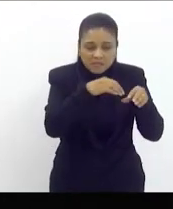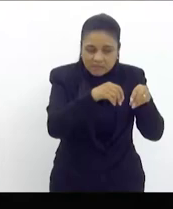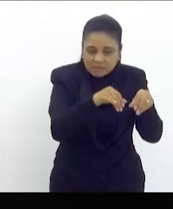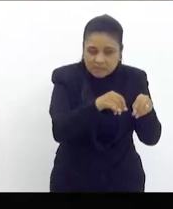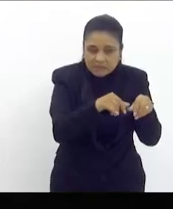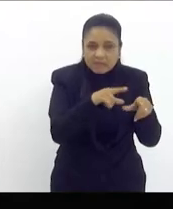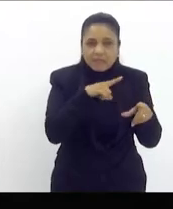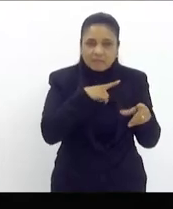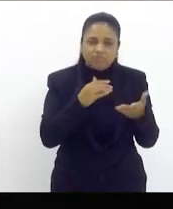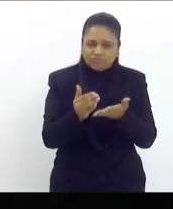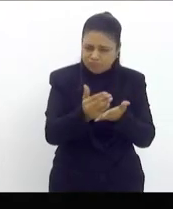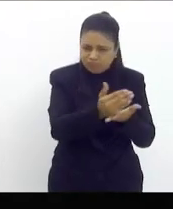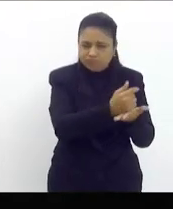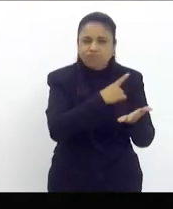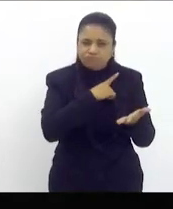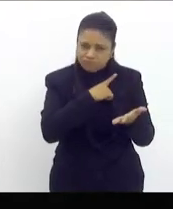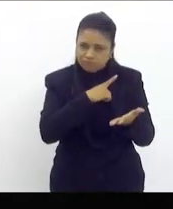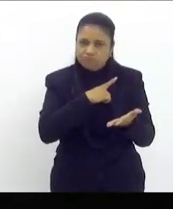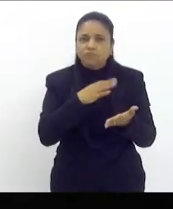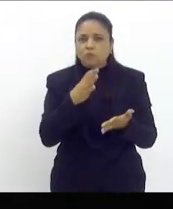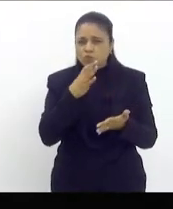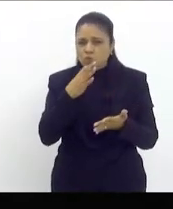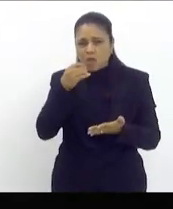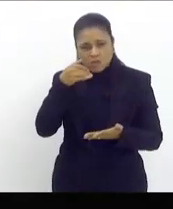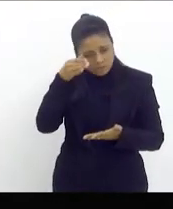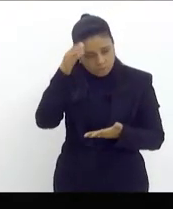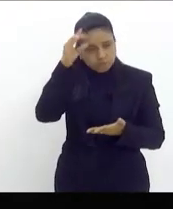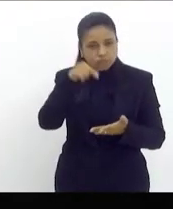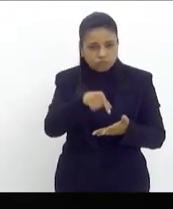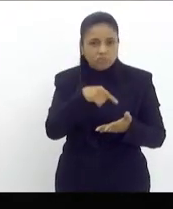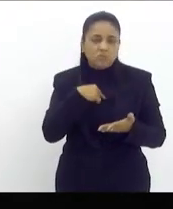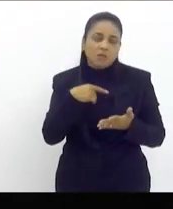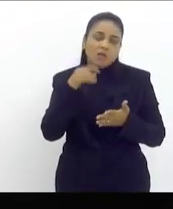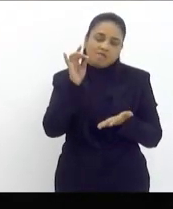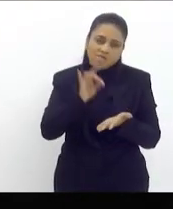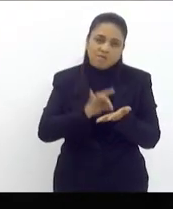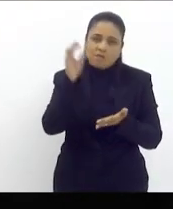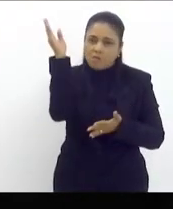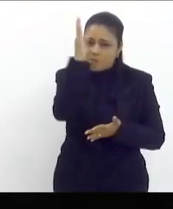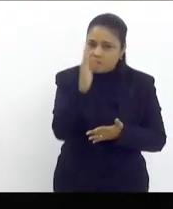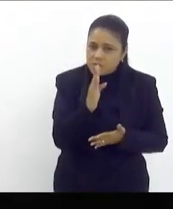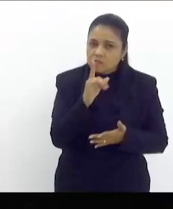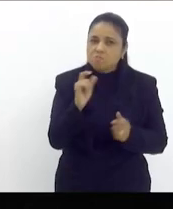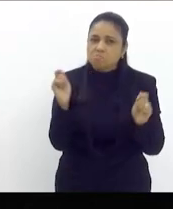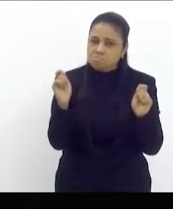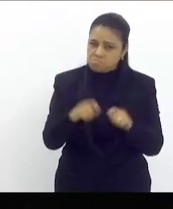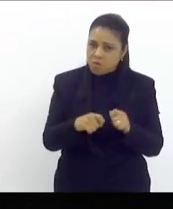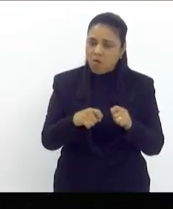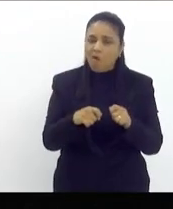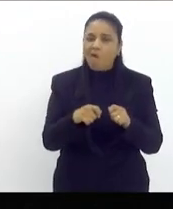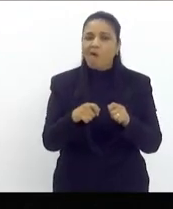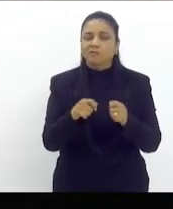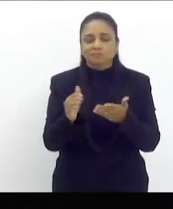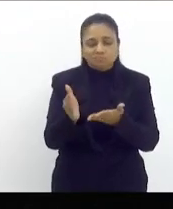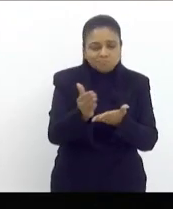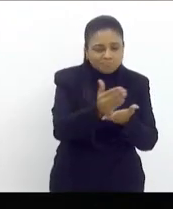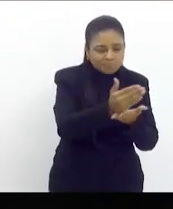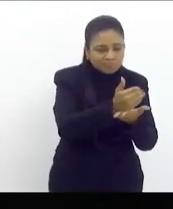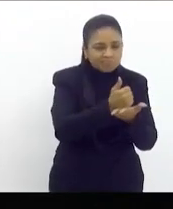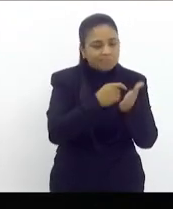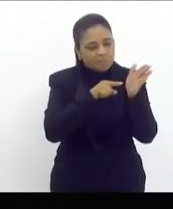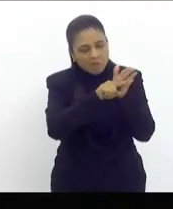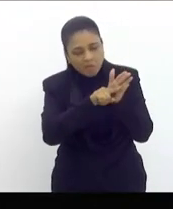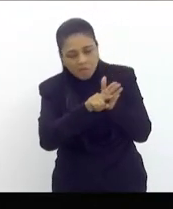que tenha conhecimento dos dados sobre a realidade do Brasil pode alçar mão desses dados que